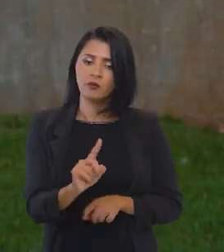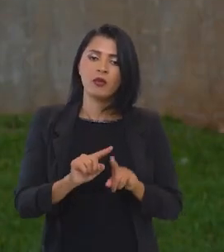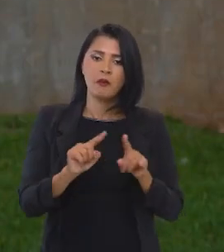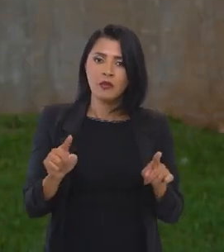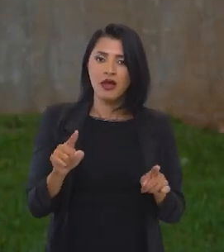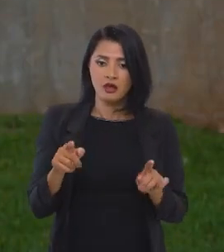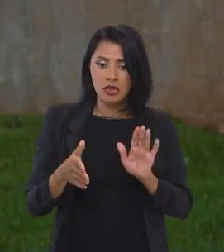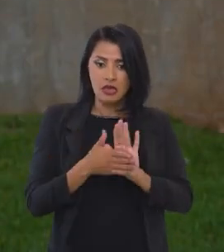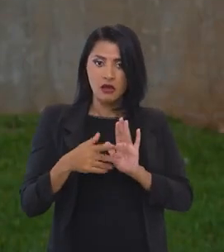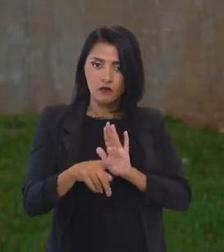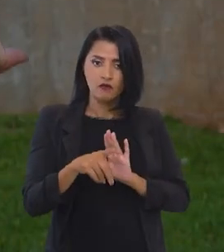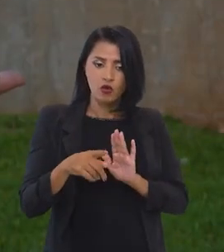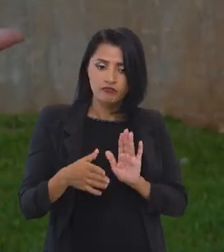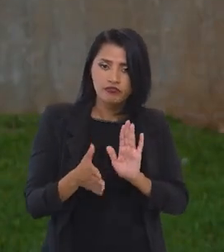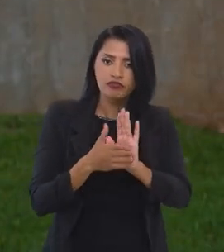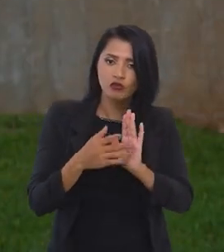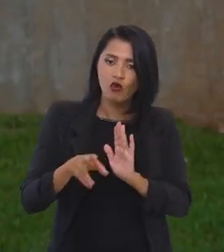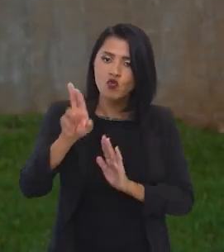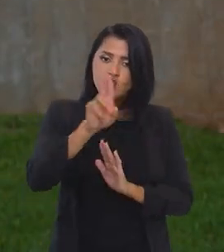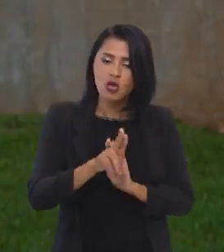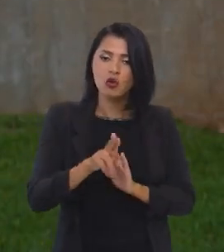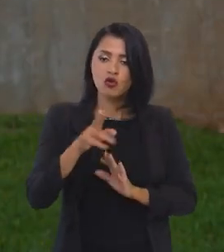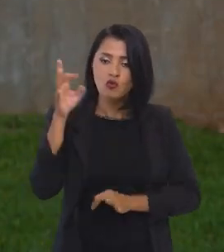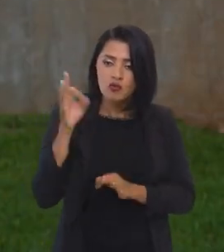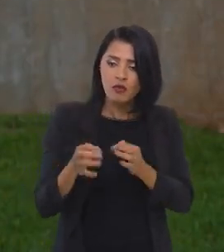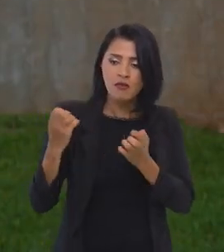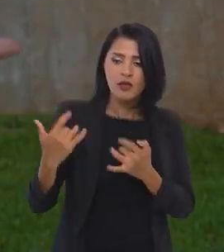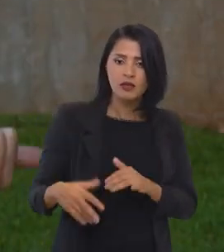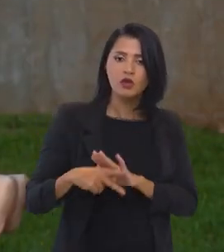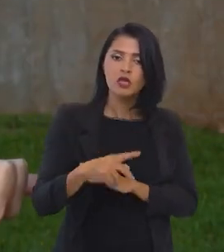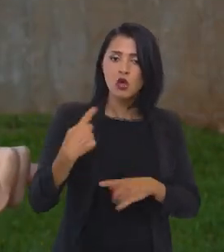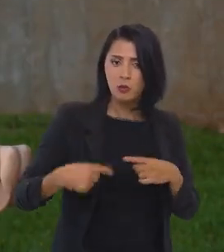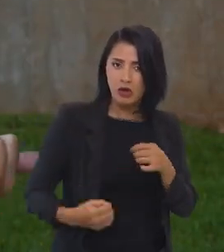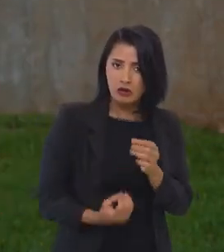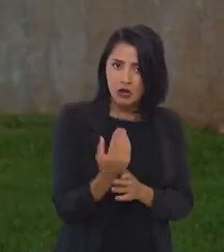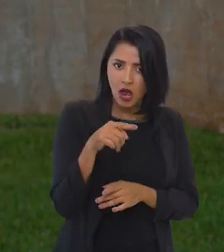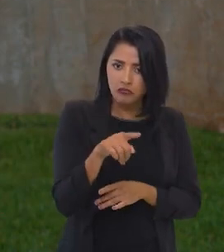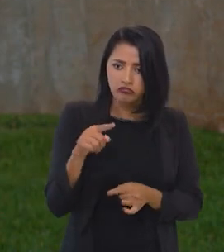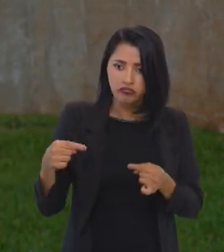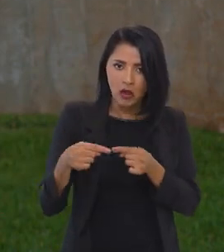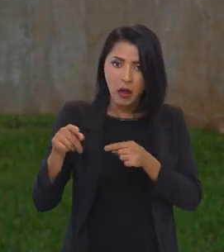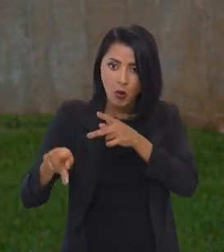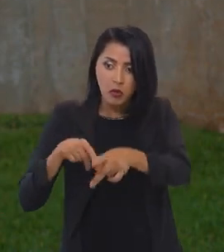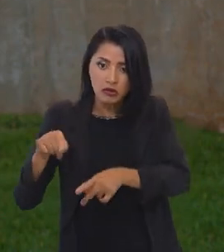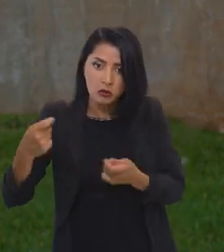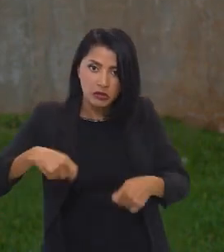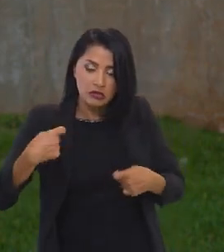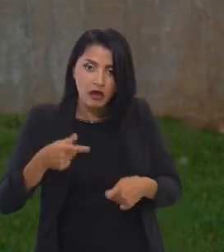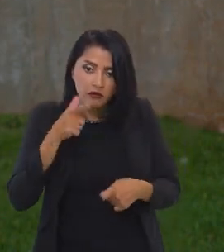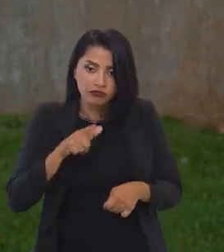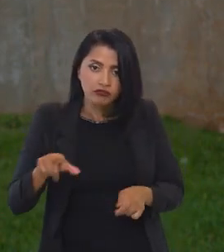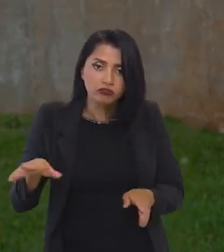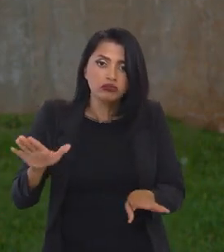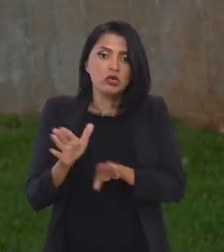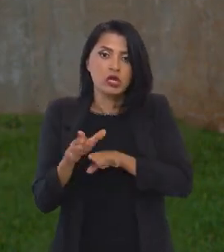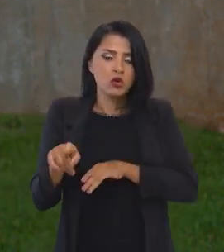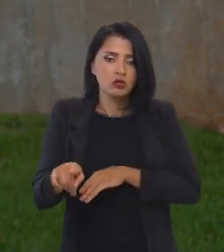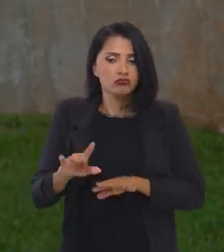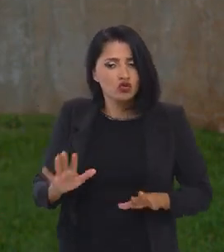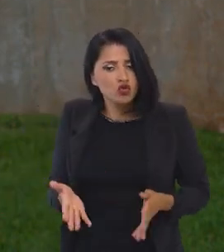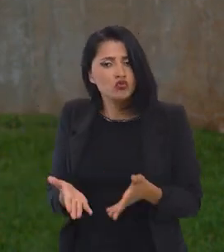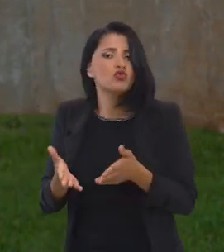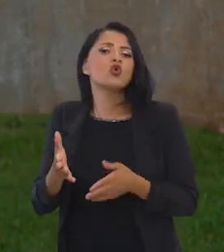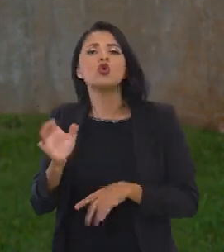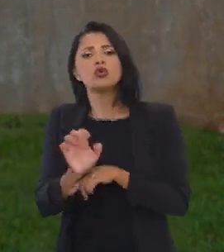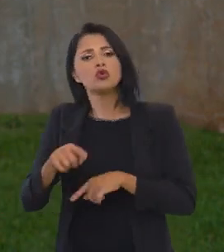benefício que foi proposto ou foi usado como justificativa da política, ele chegou naquela população? Ele estimulou